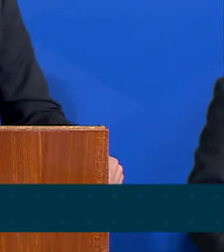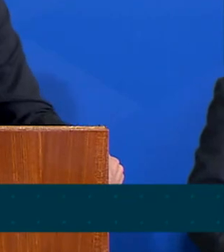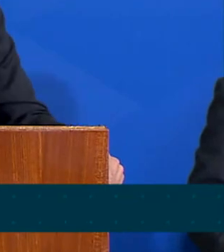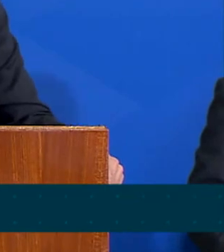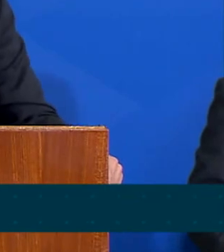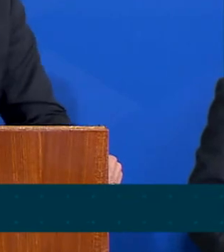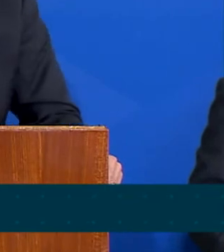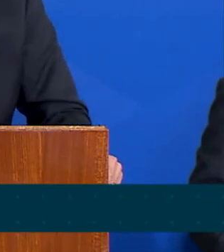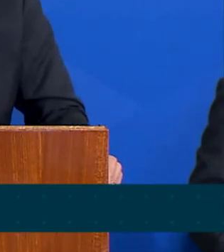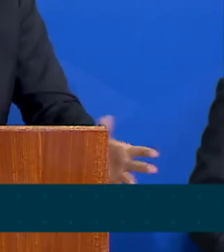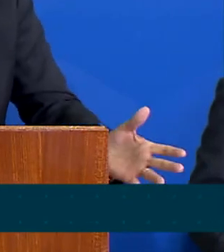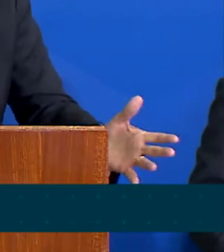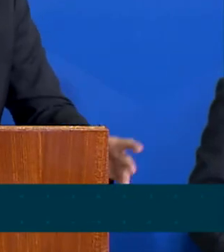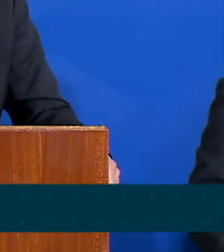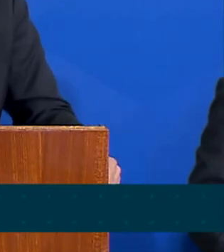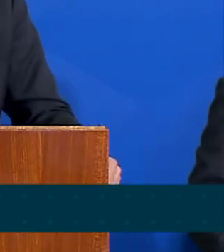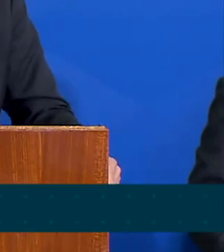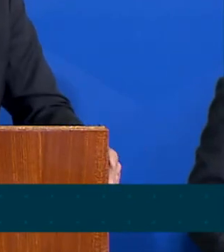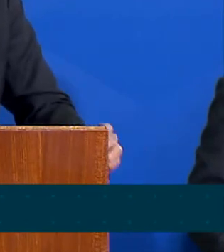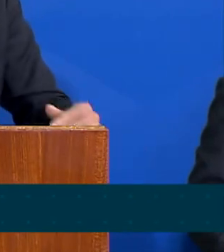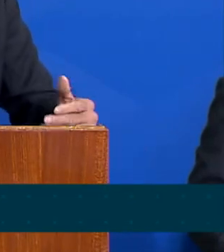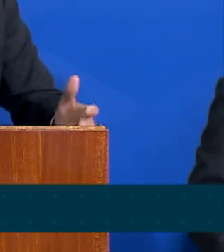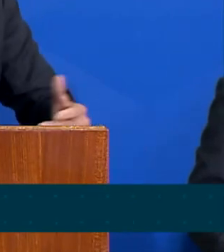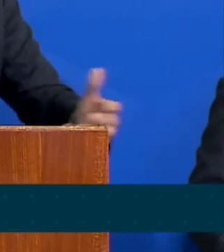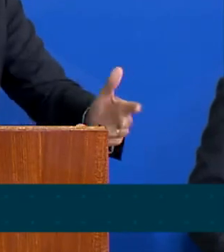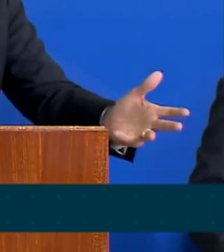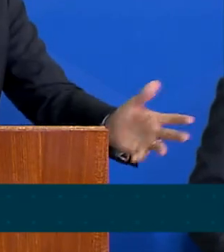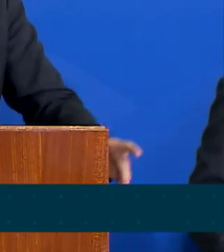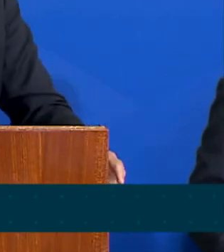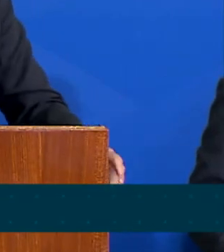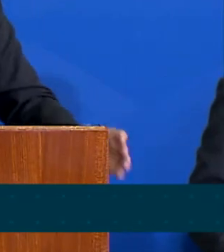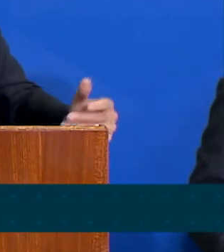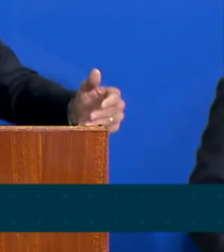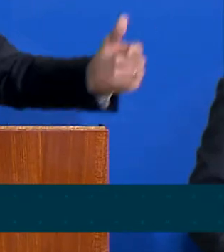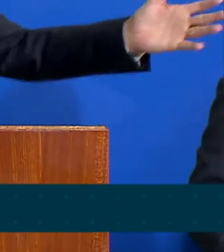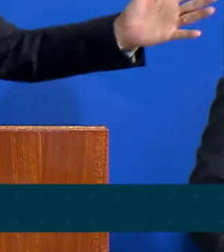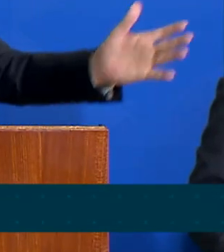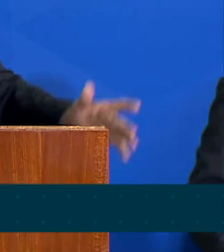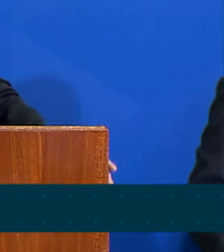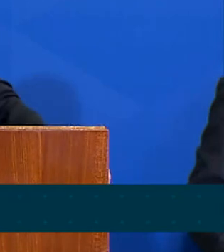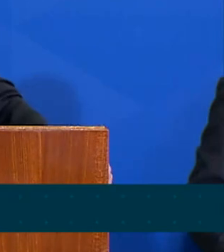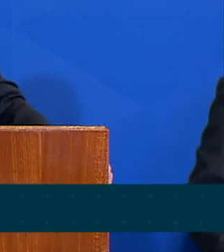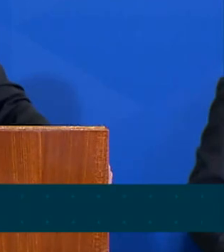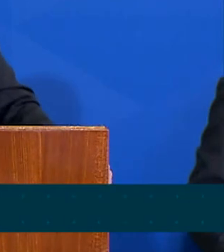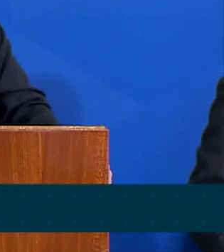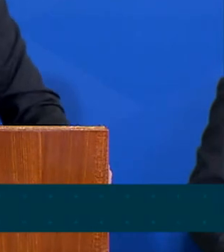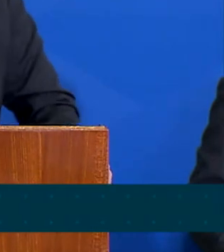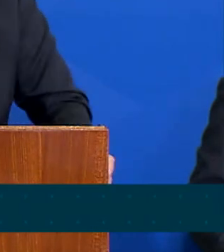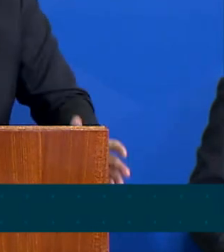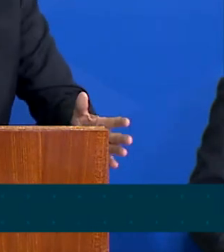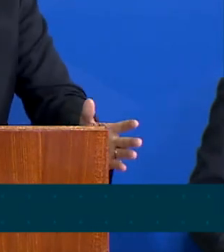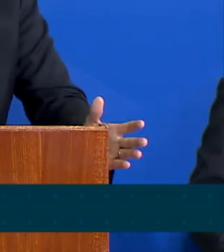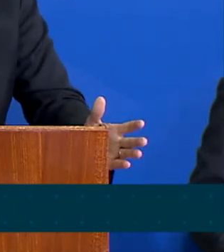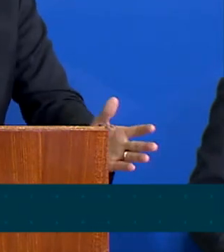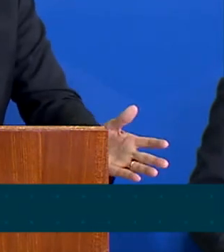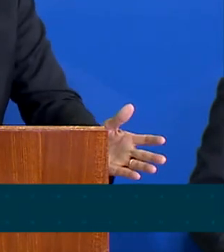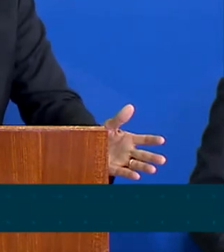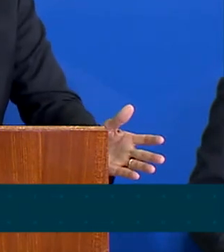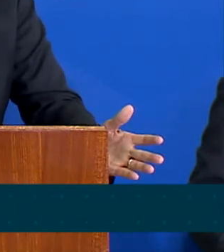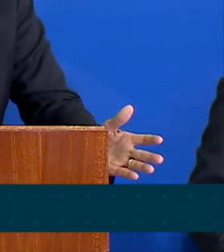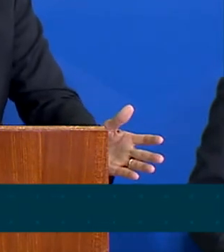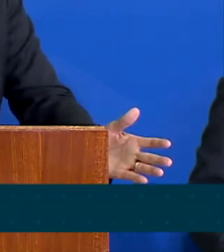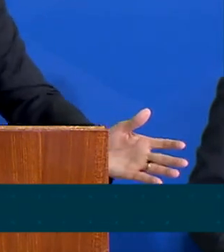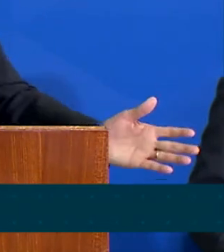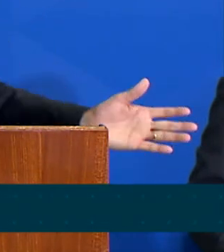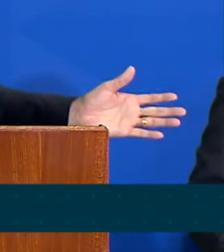criticar depois. É endividamento. E se o país endivida demais, você acaba perdendo sua credibilidade para o futuro. Então, 600 reais